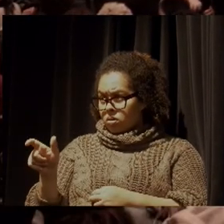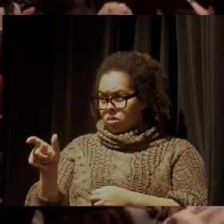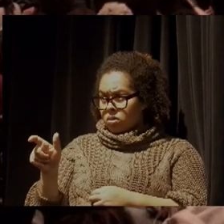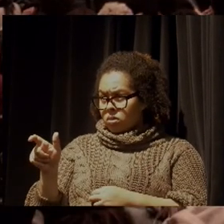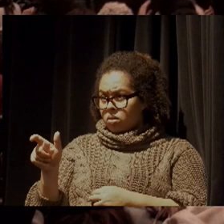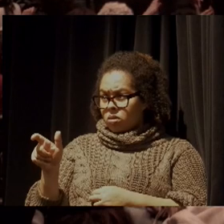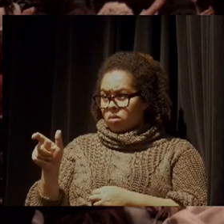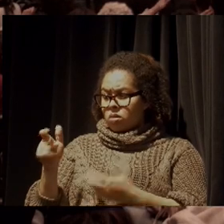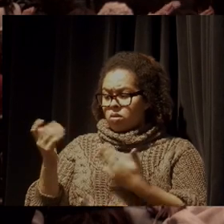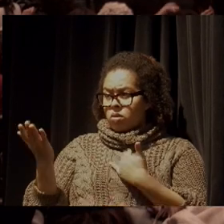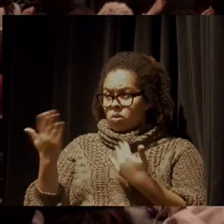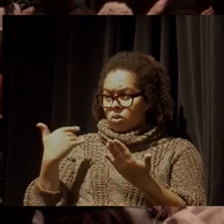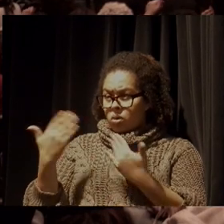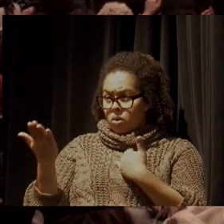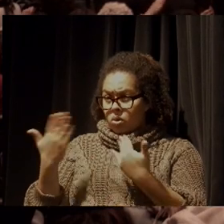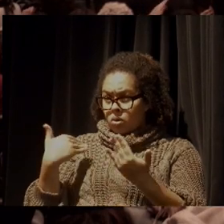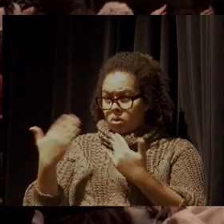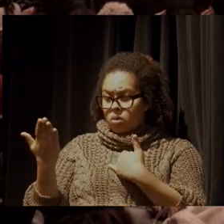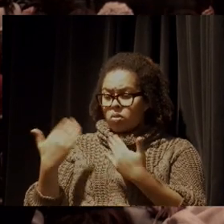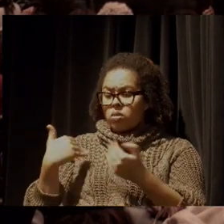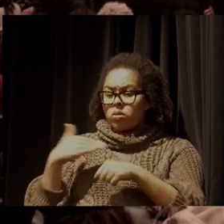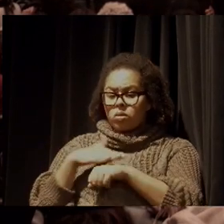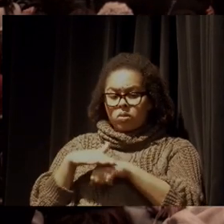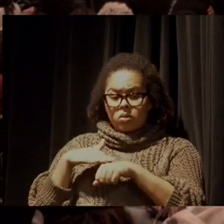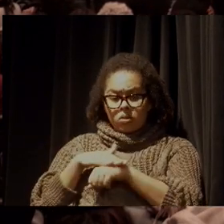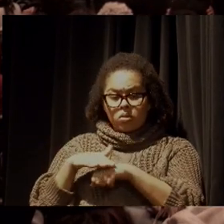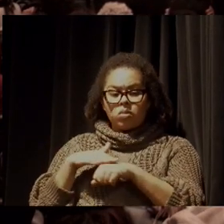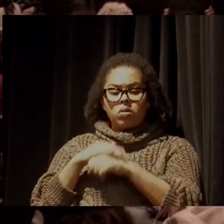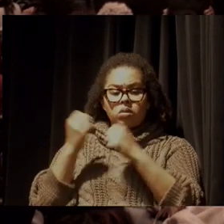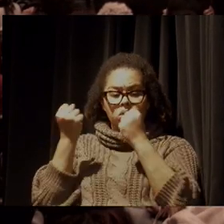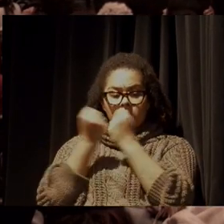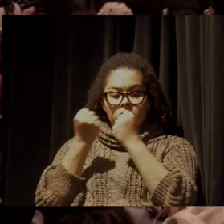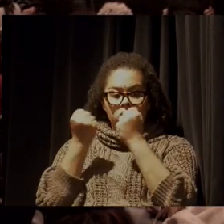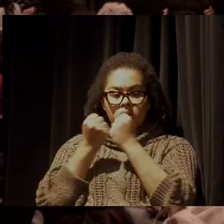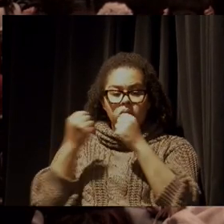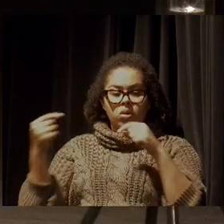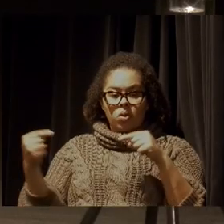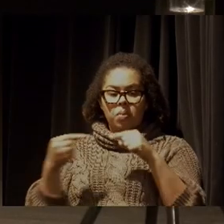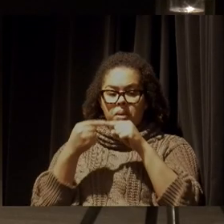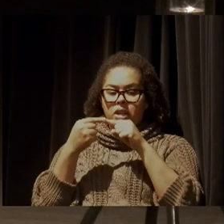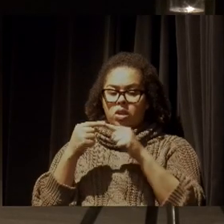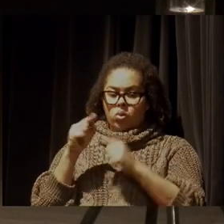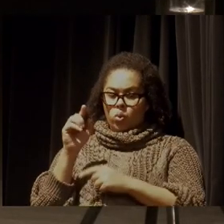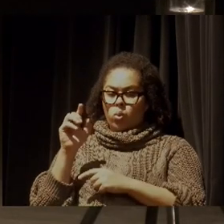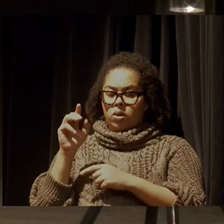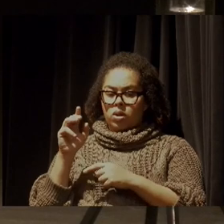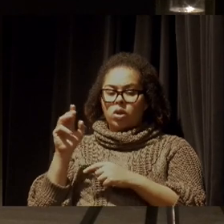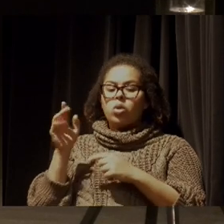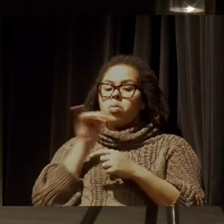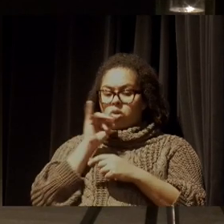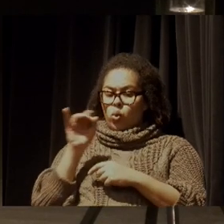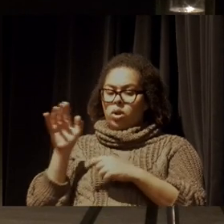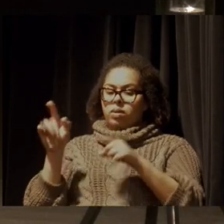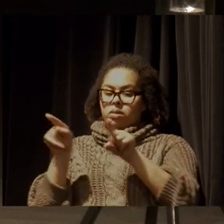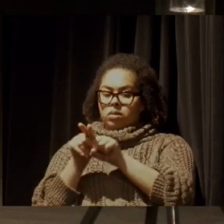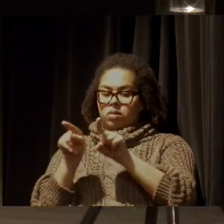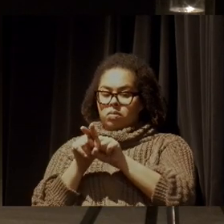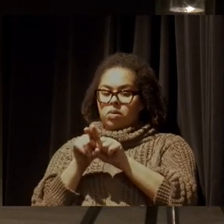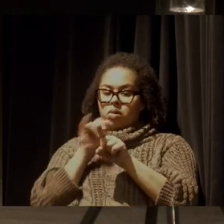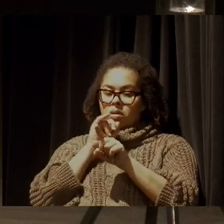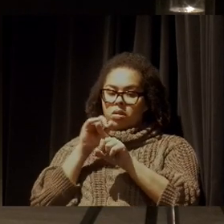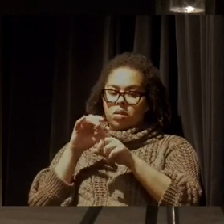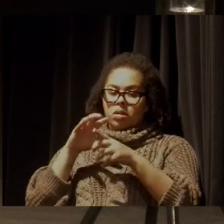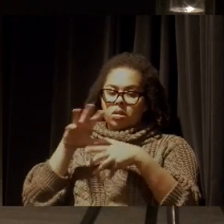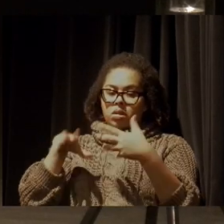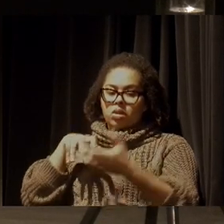com a nossa pauta, que dialoga com a nossa pauta, que defende também a nossa pauta, porque, muito embora essa pauta socioambiental